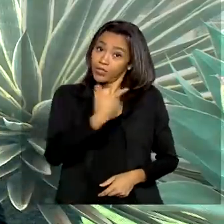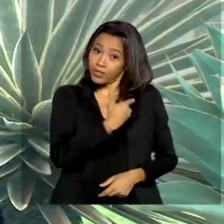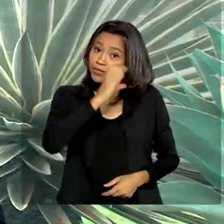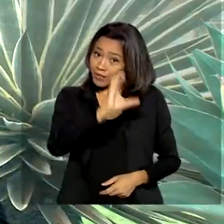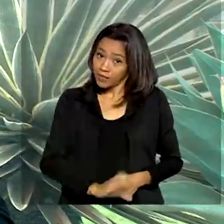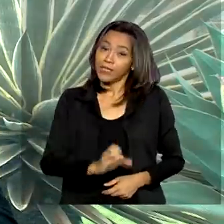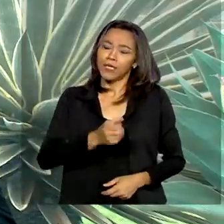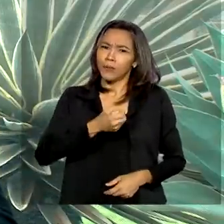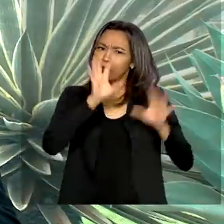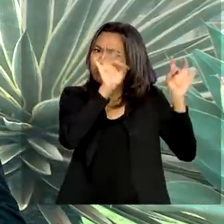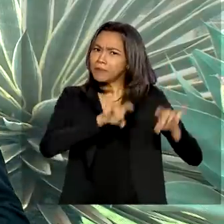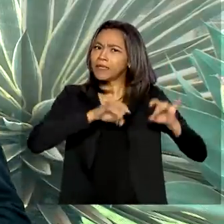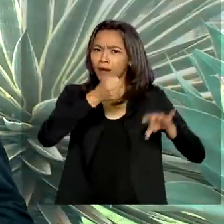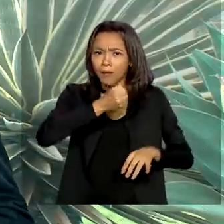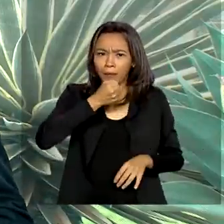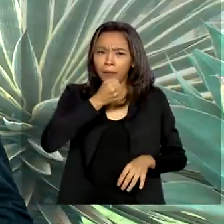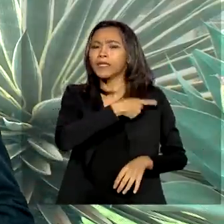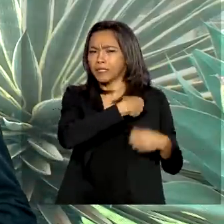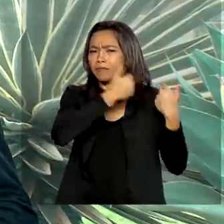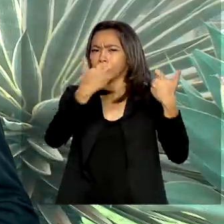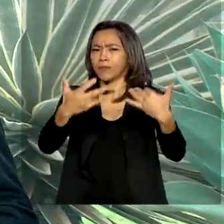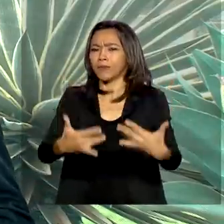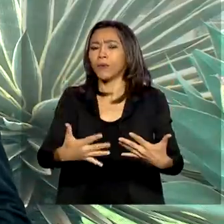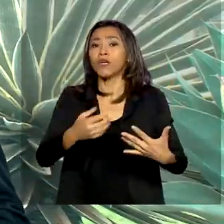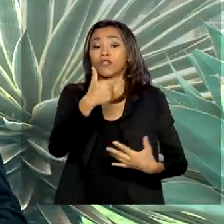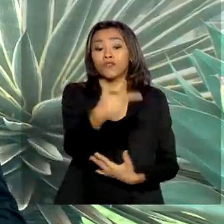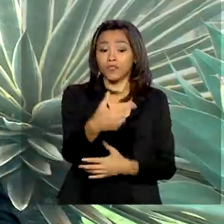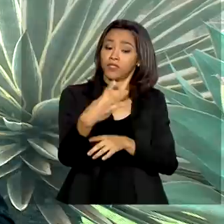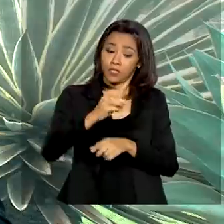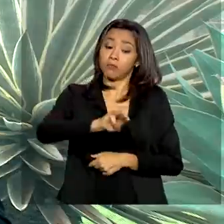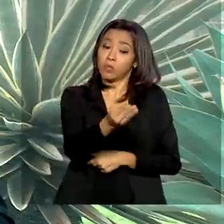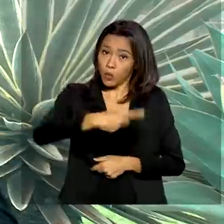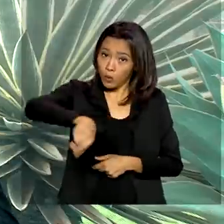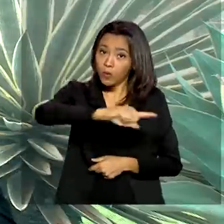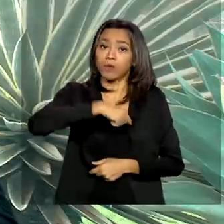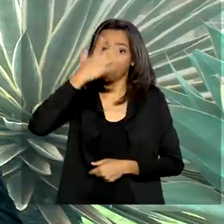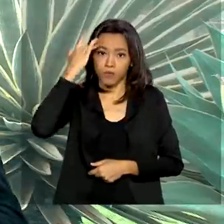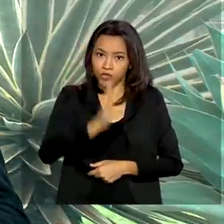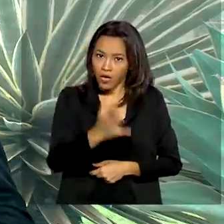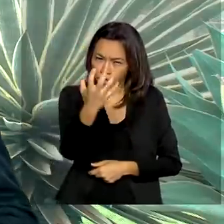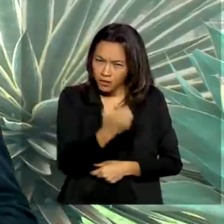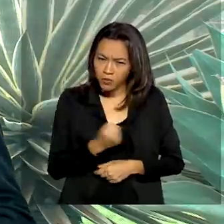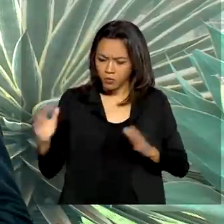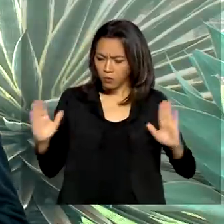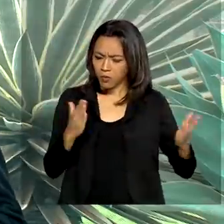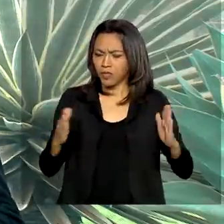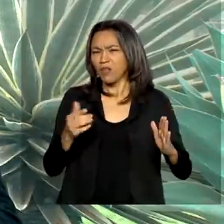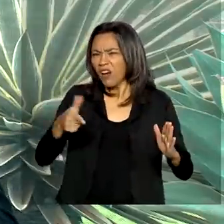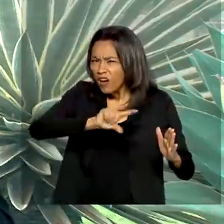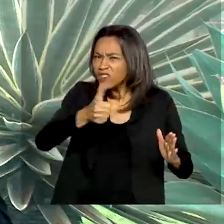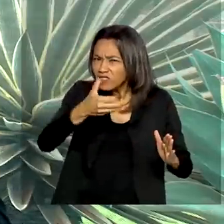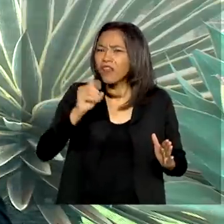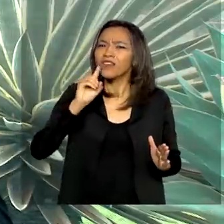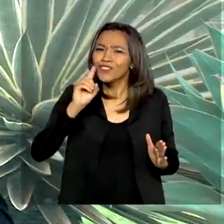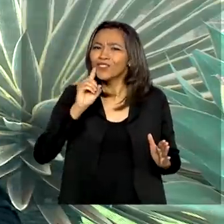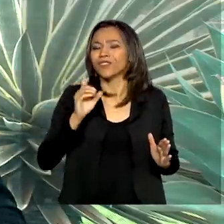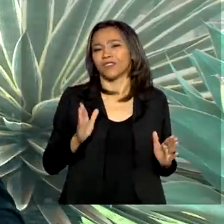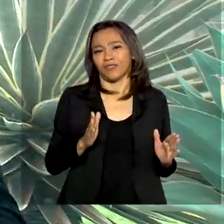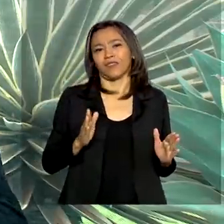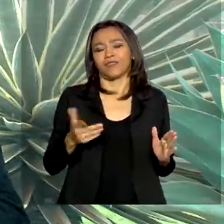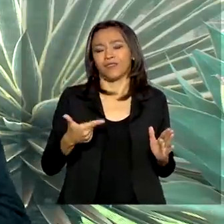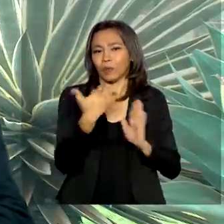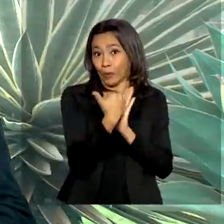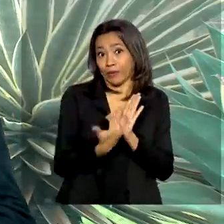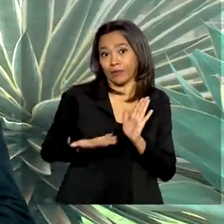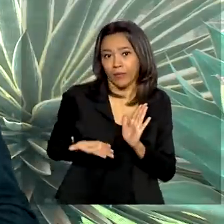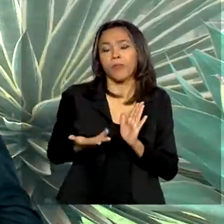Brasil, informou que 23 bilhões de pessoas já receberam o benefício em 10 dias de vigência do programa. E ele